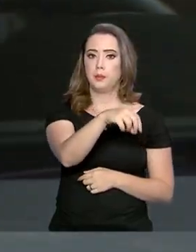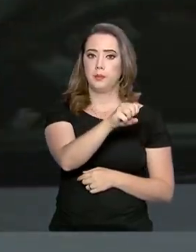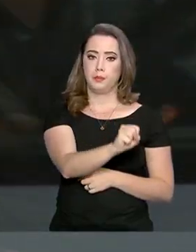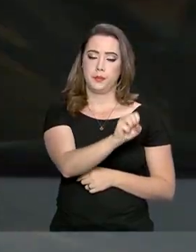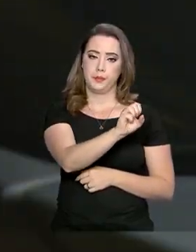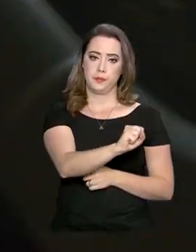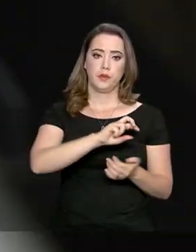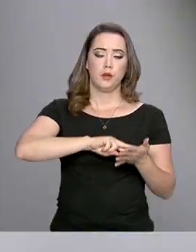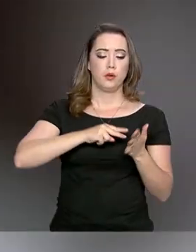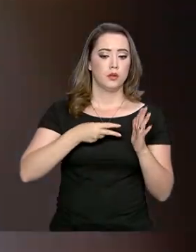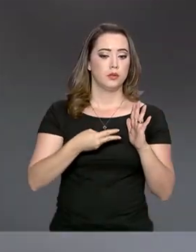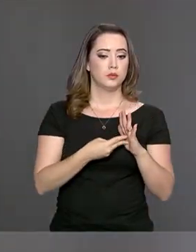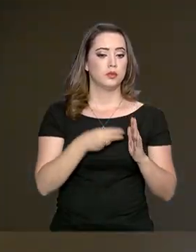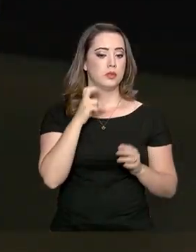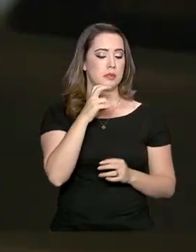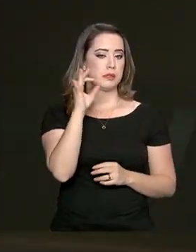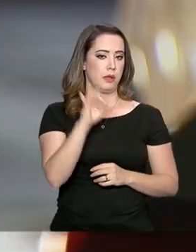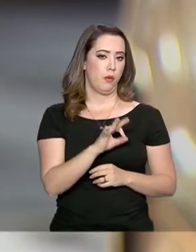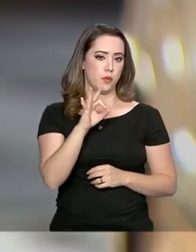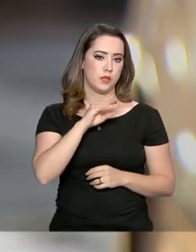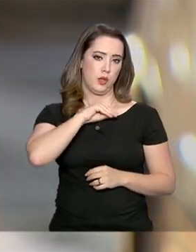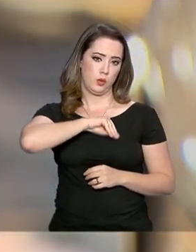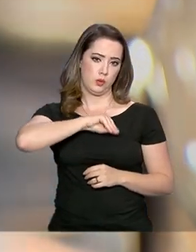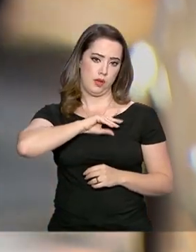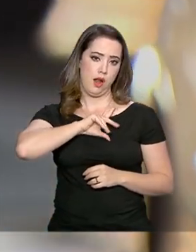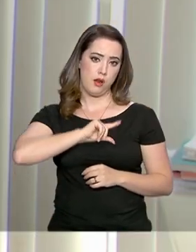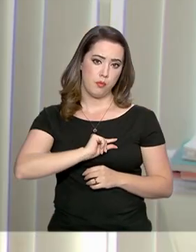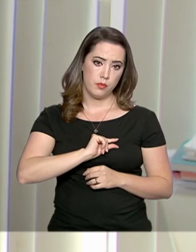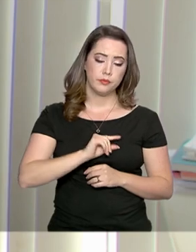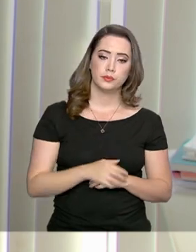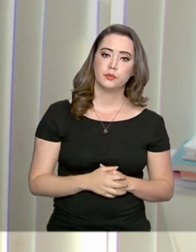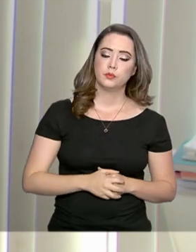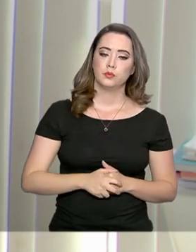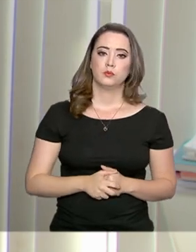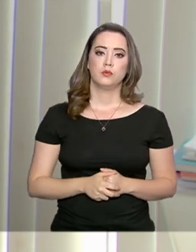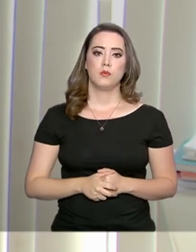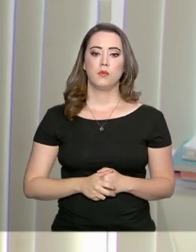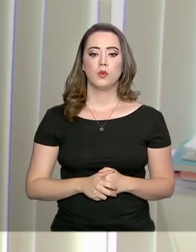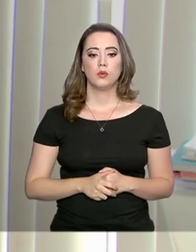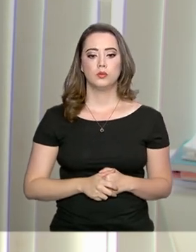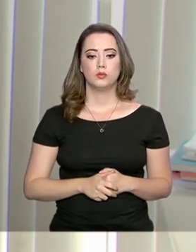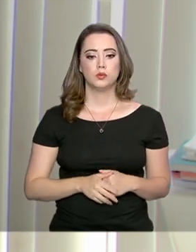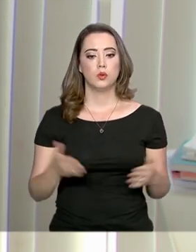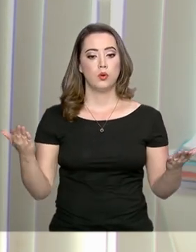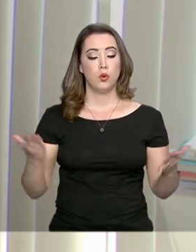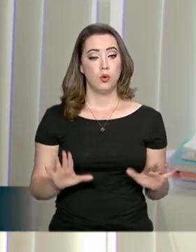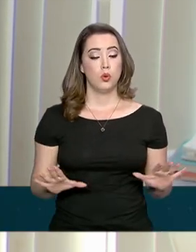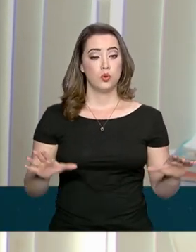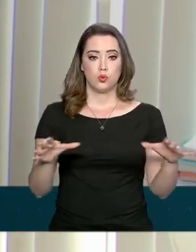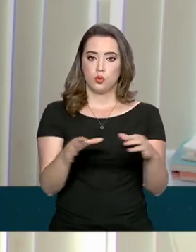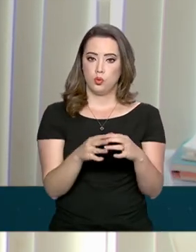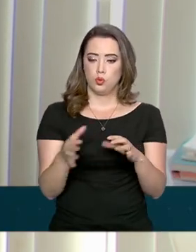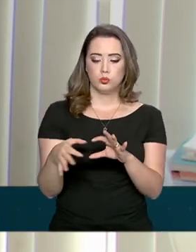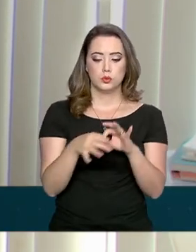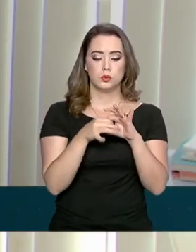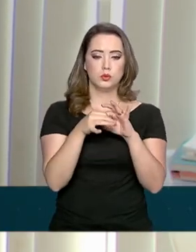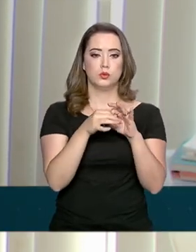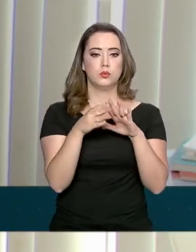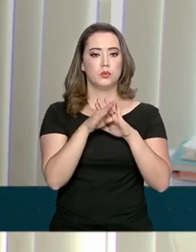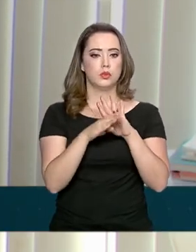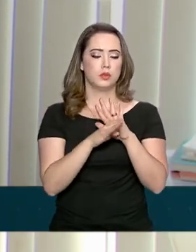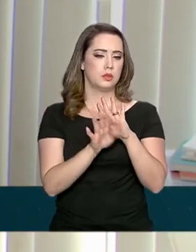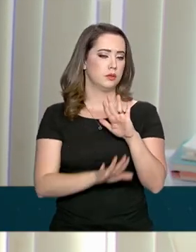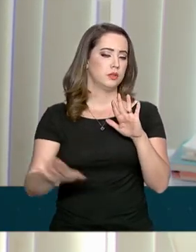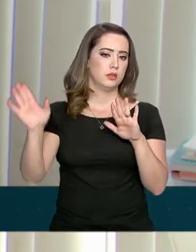o que corresponde a 5% do salário mínimo. Hoje ele vem, passa a fazer parte de um grande programa nacional, acho que é um dos maiores